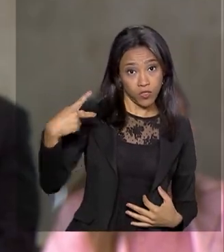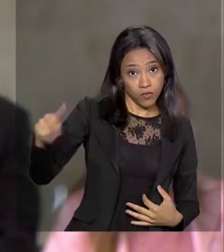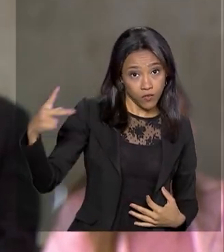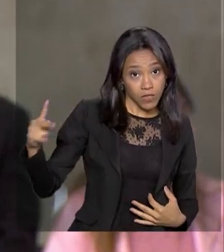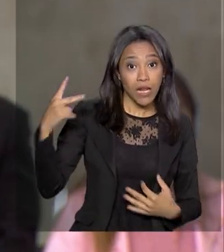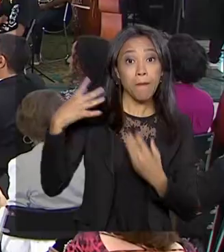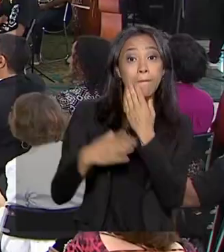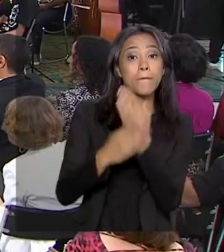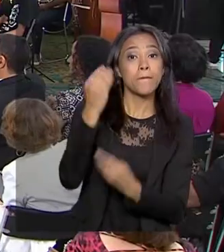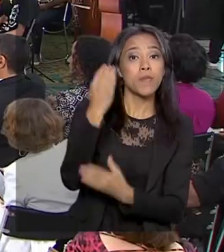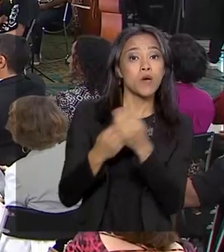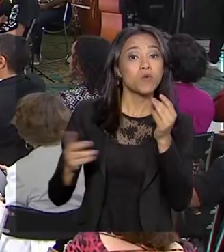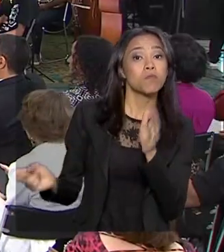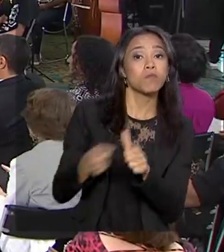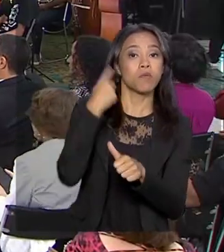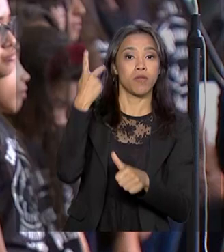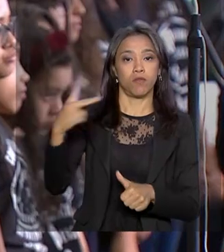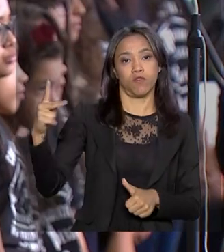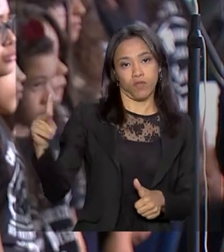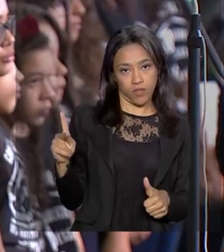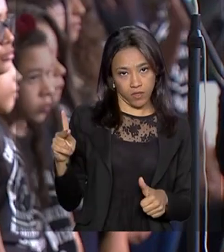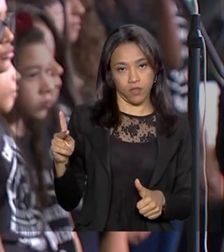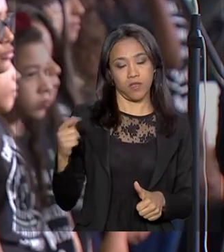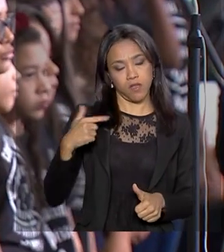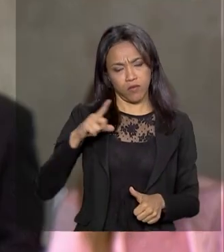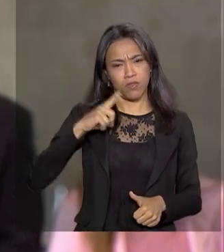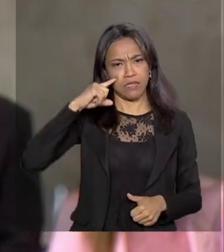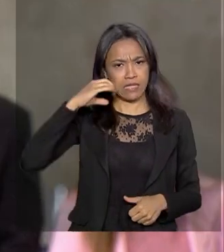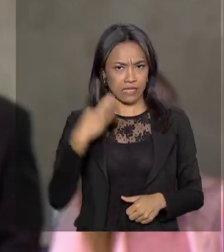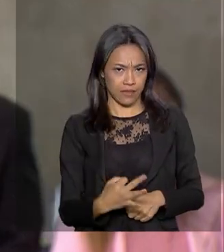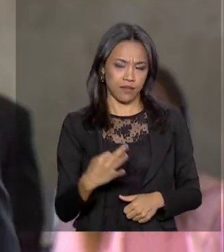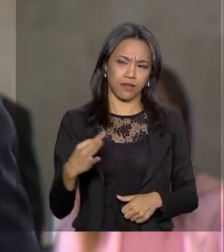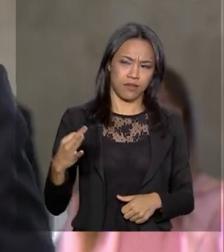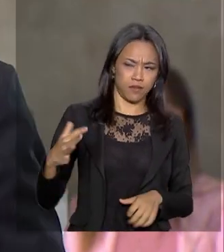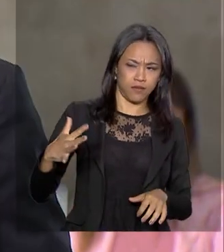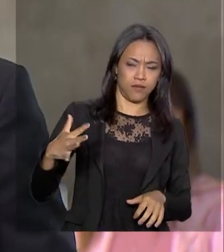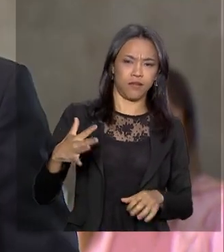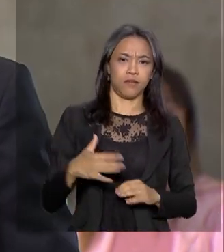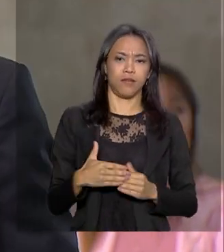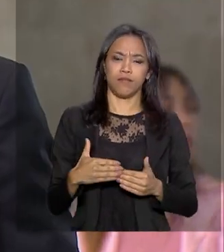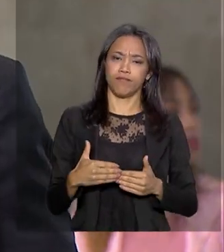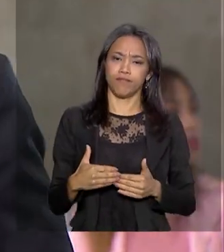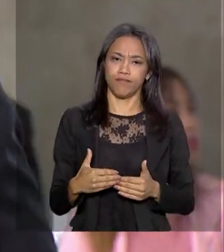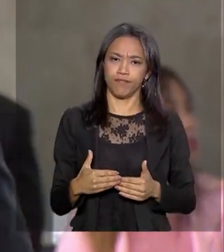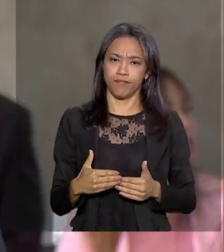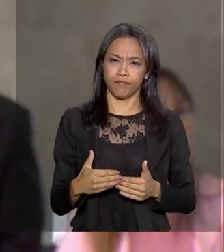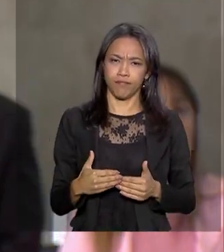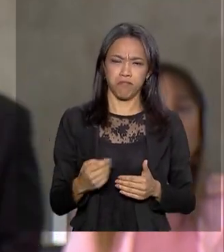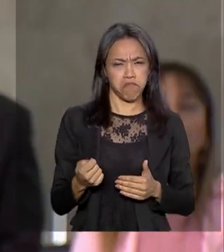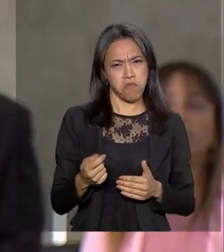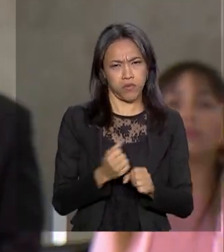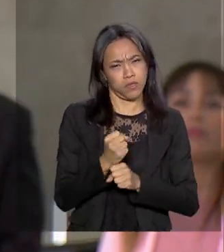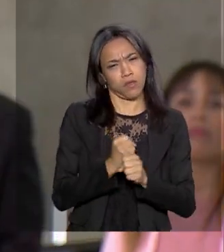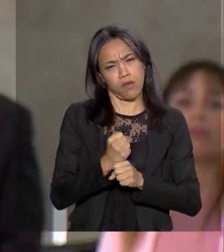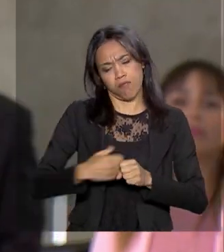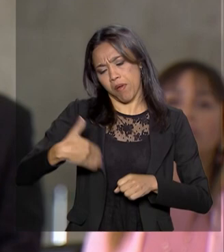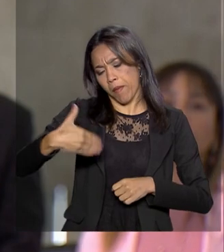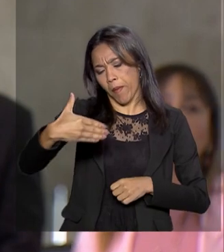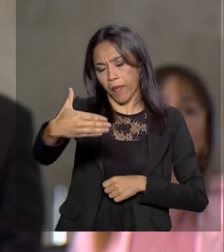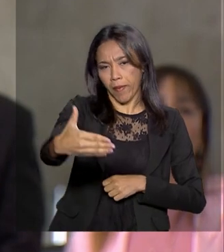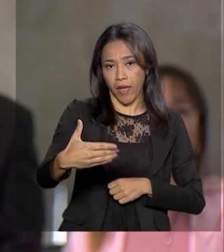vocês em primeiro lugar. Eu tenho certeza que daqui a poucas décadas, quando deixar